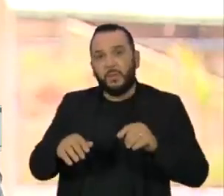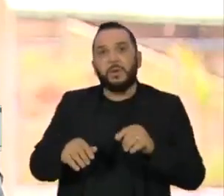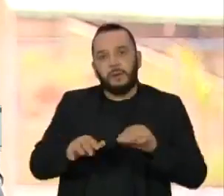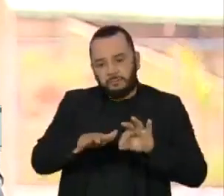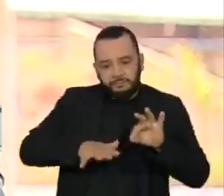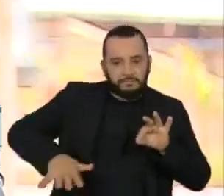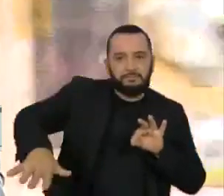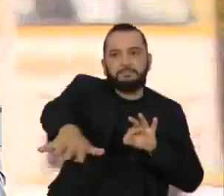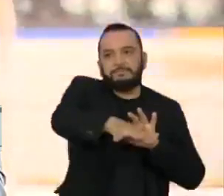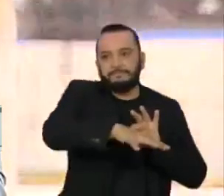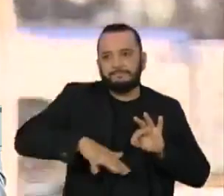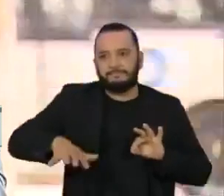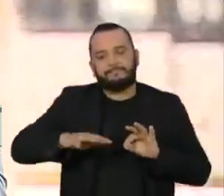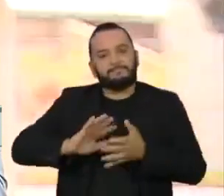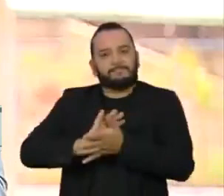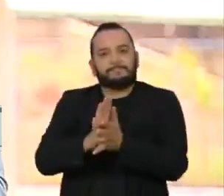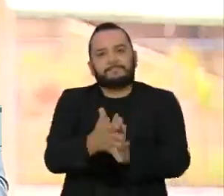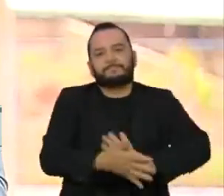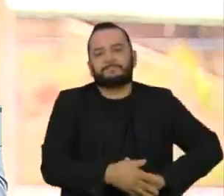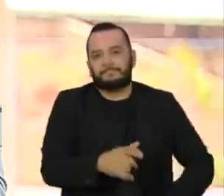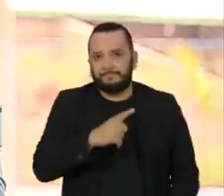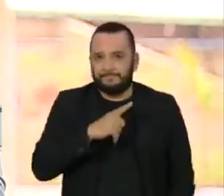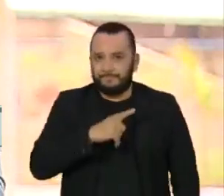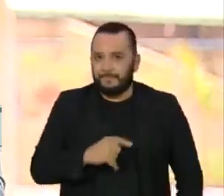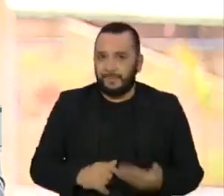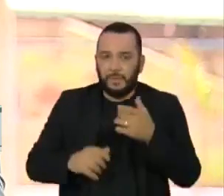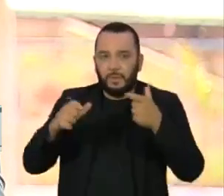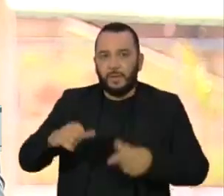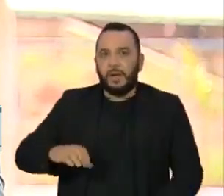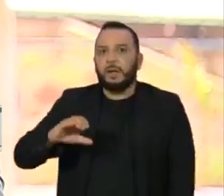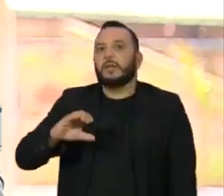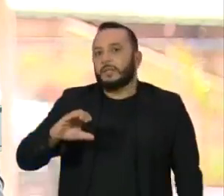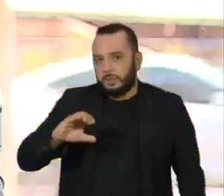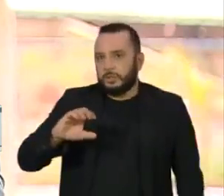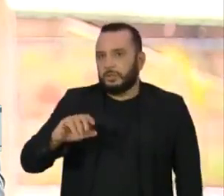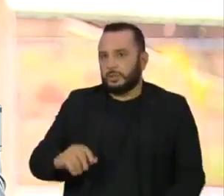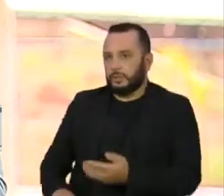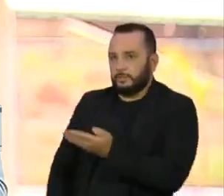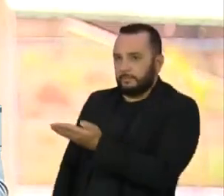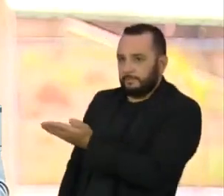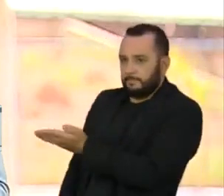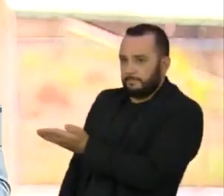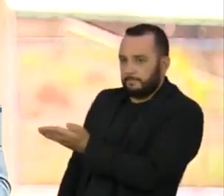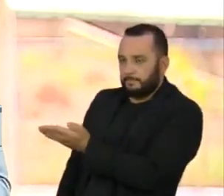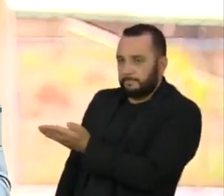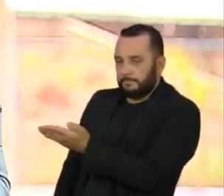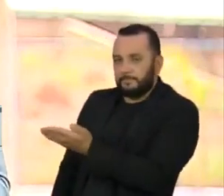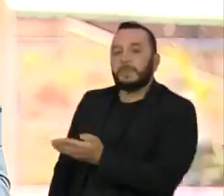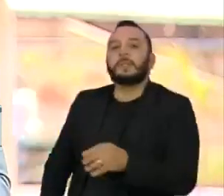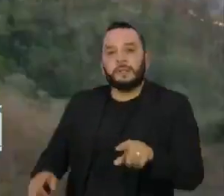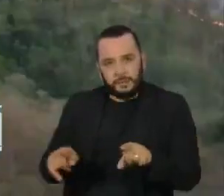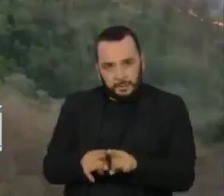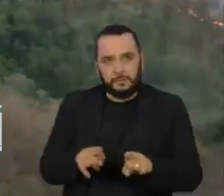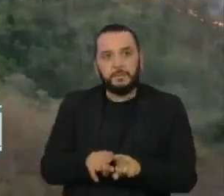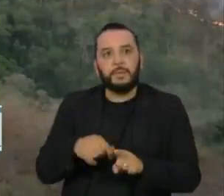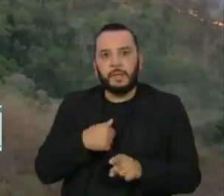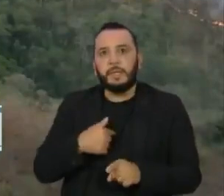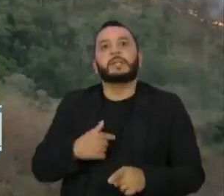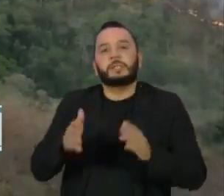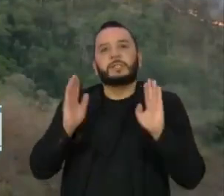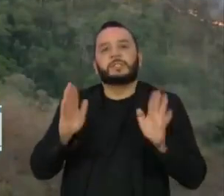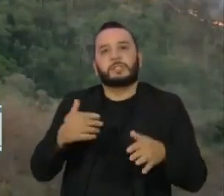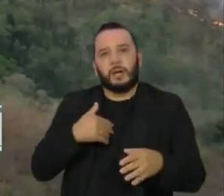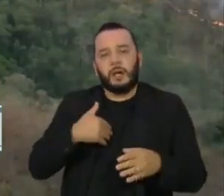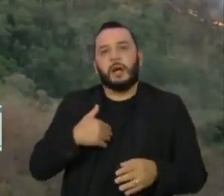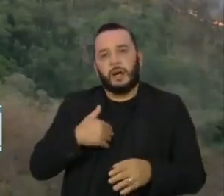O incêndio que atinge parte da vegetação da Chapada dos Veadeiros chegou ao Parque Nacional da região. Mas, segundo